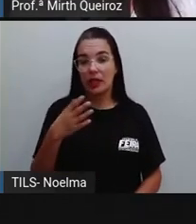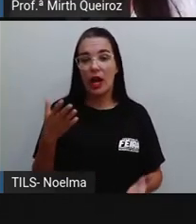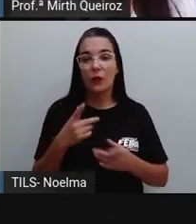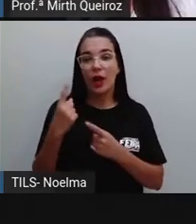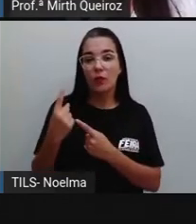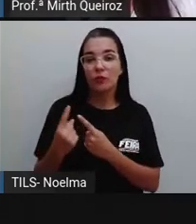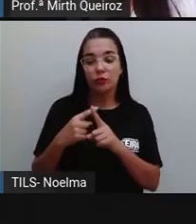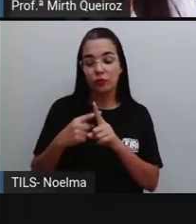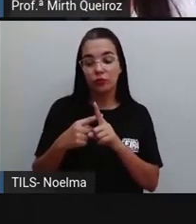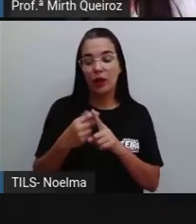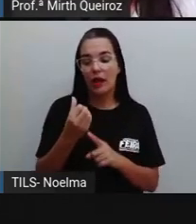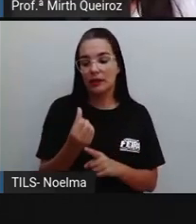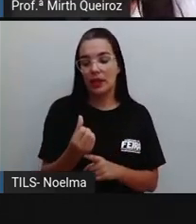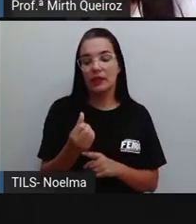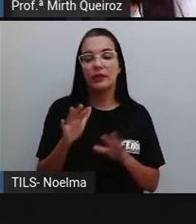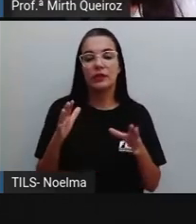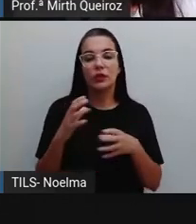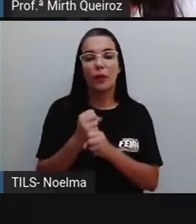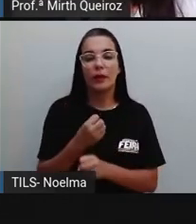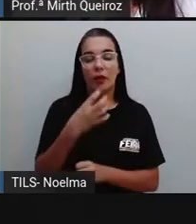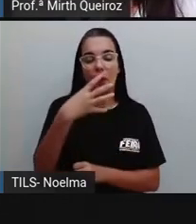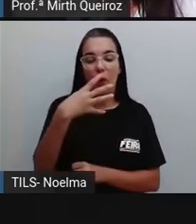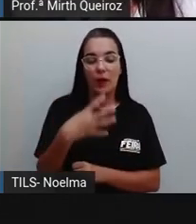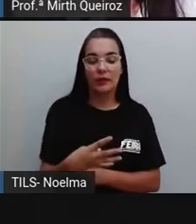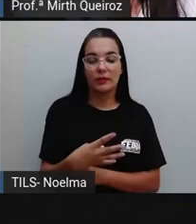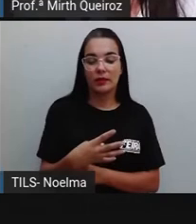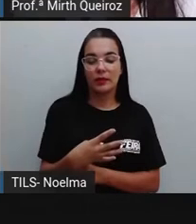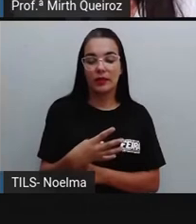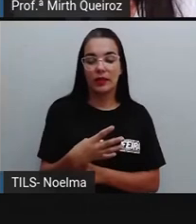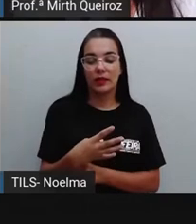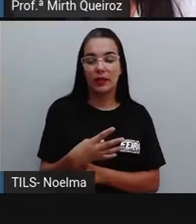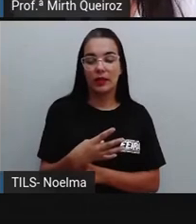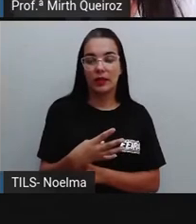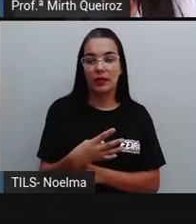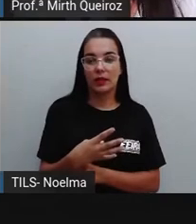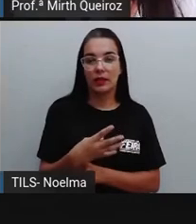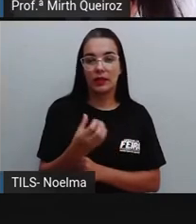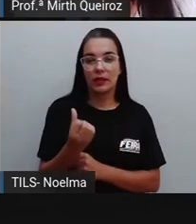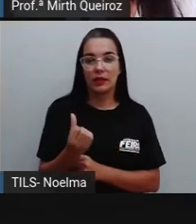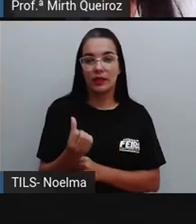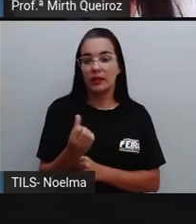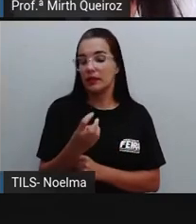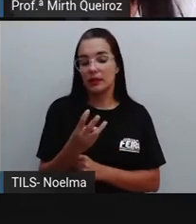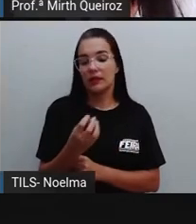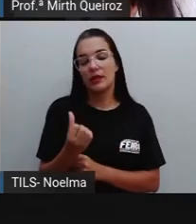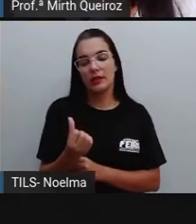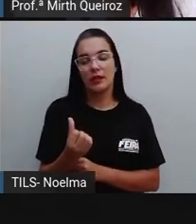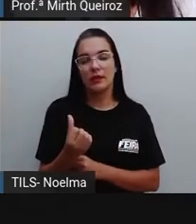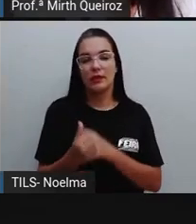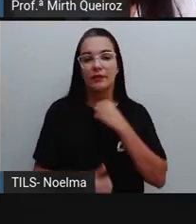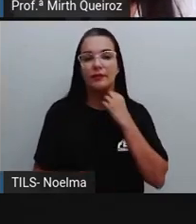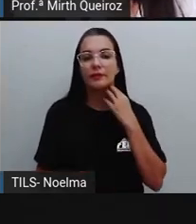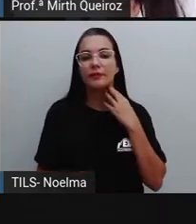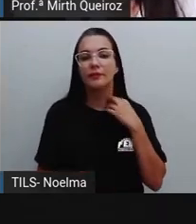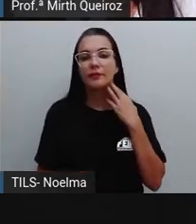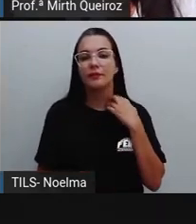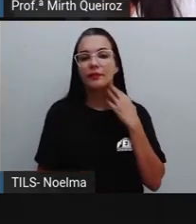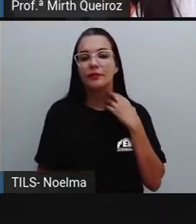unidades? Seis. Então, que número está sendo representado? O numeral quatrocentos e trinta e seis.